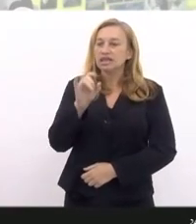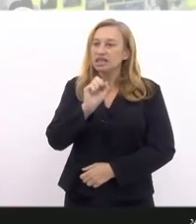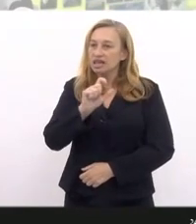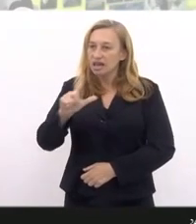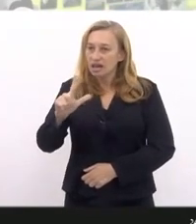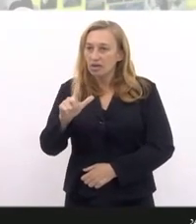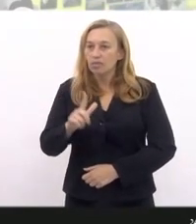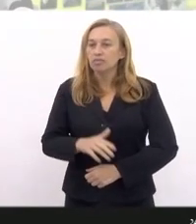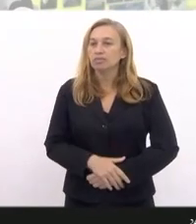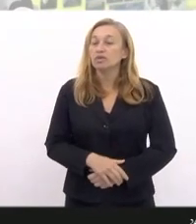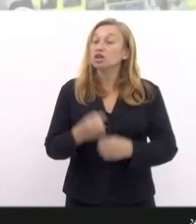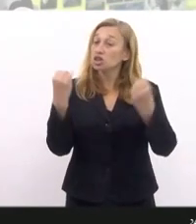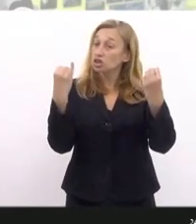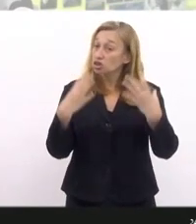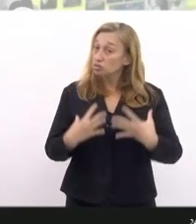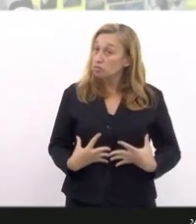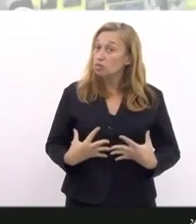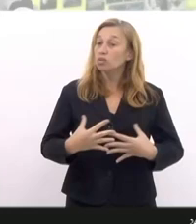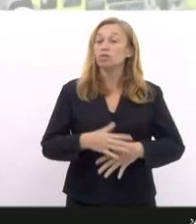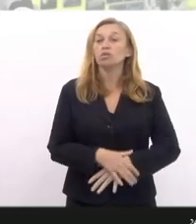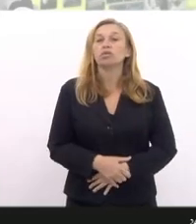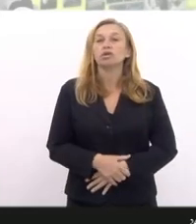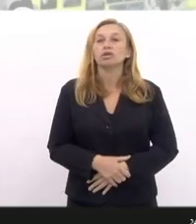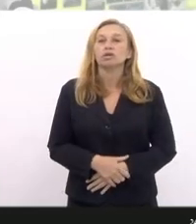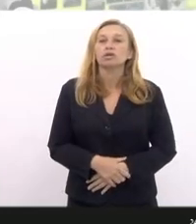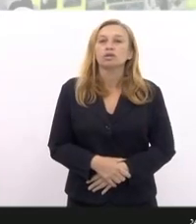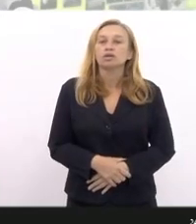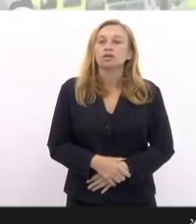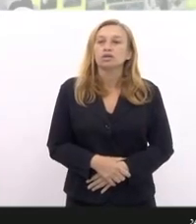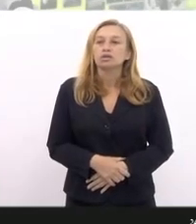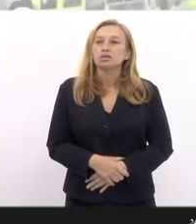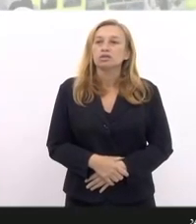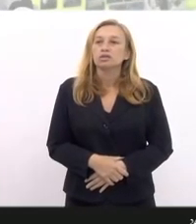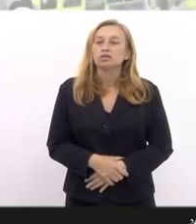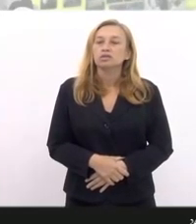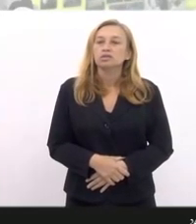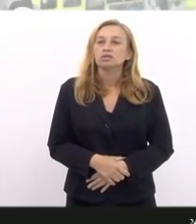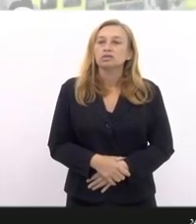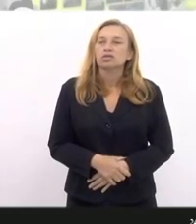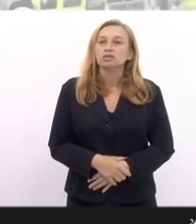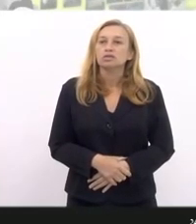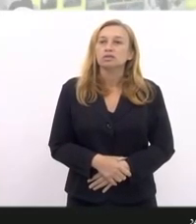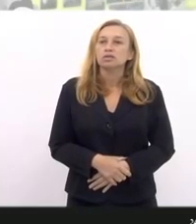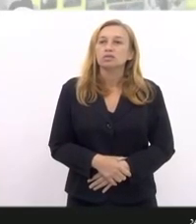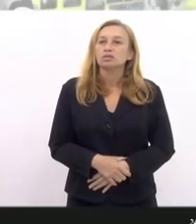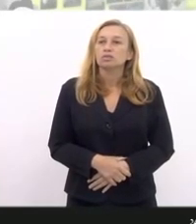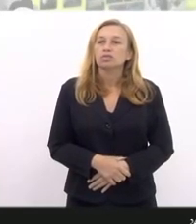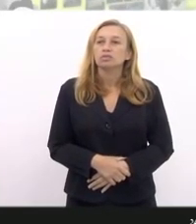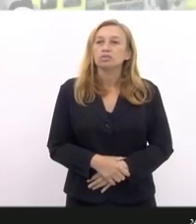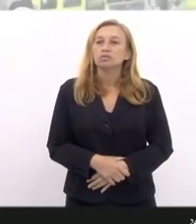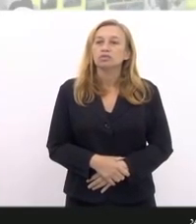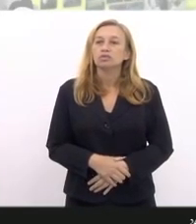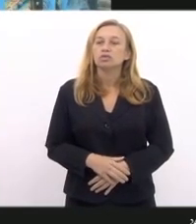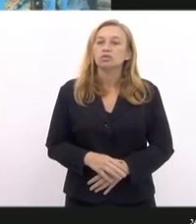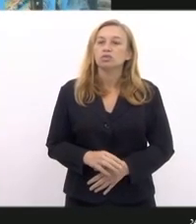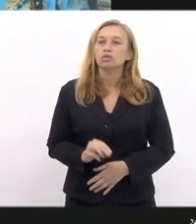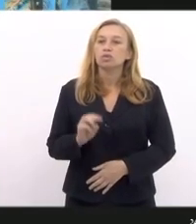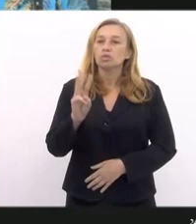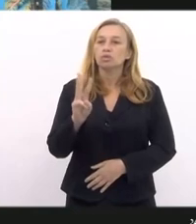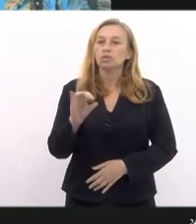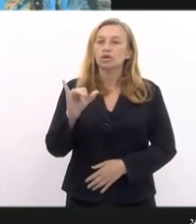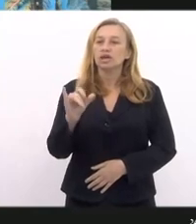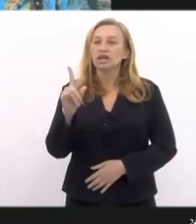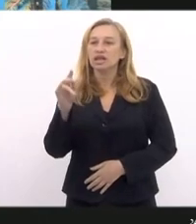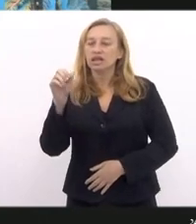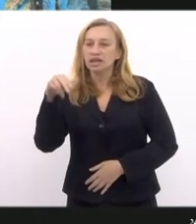explicou que está aqui o William Coelho, que é